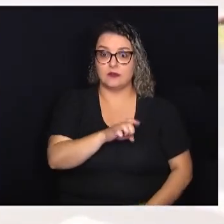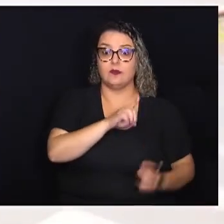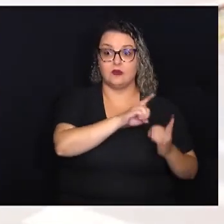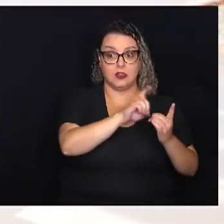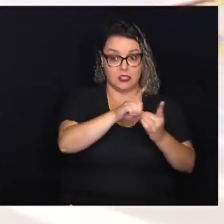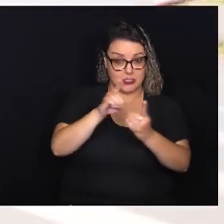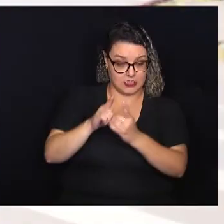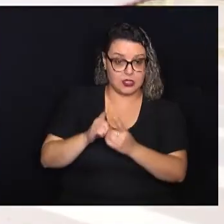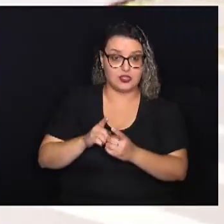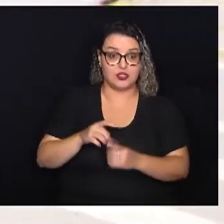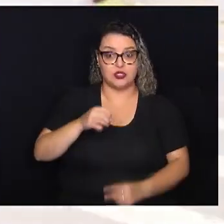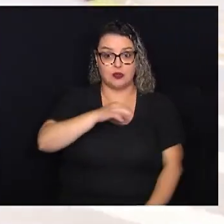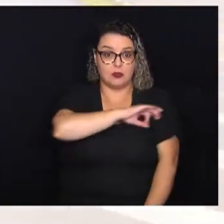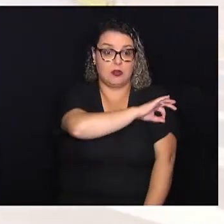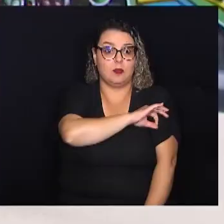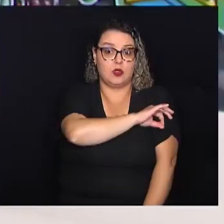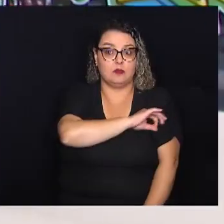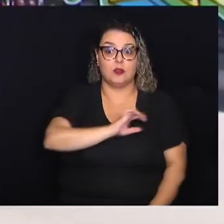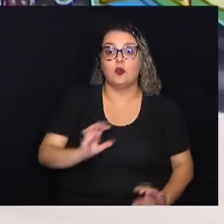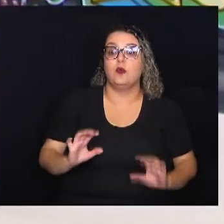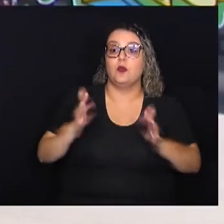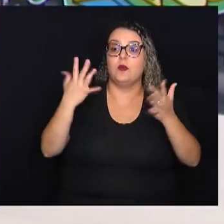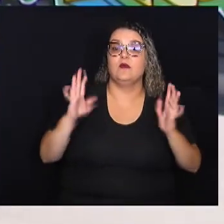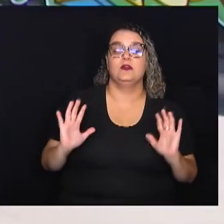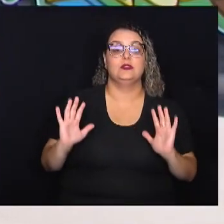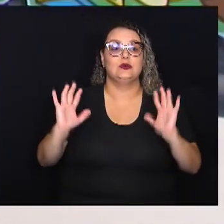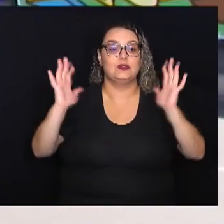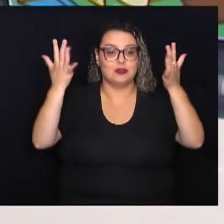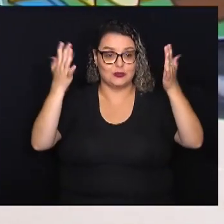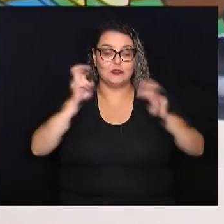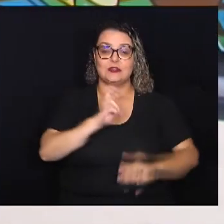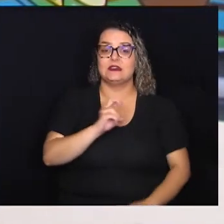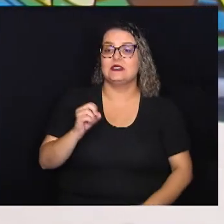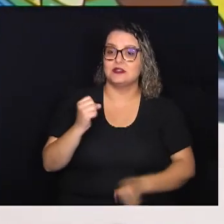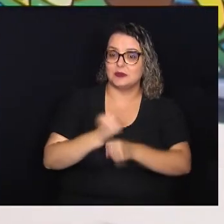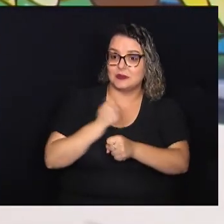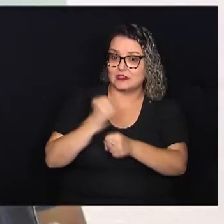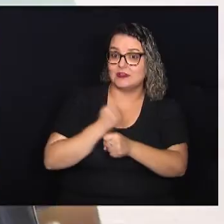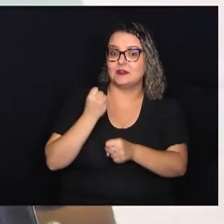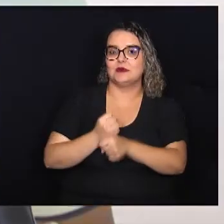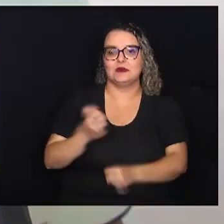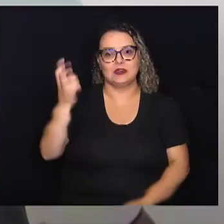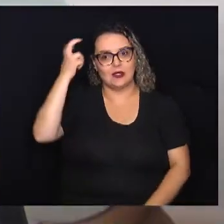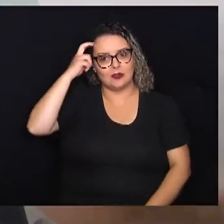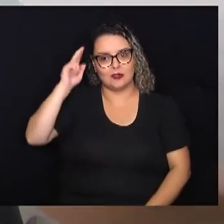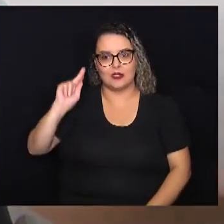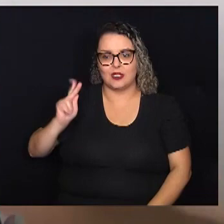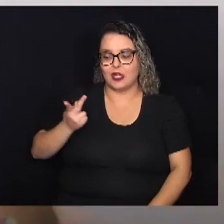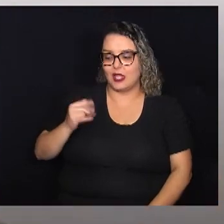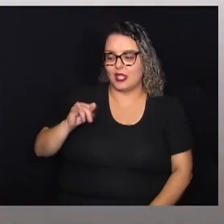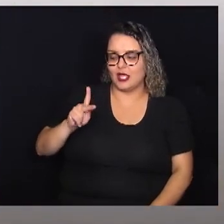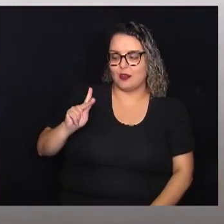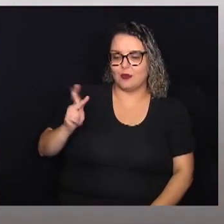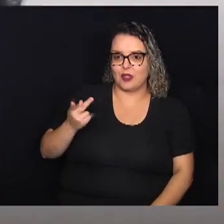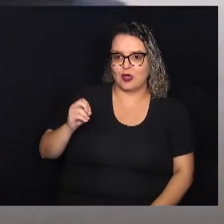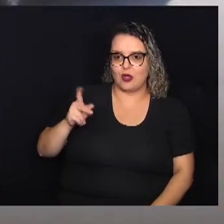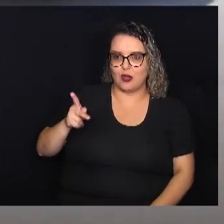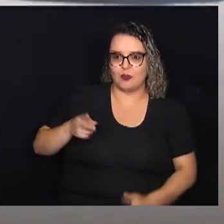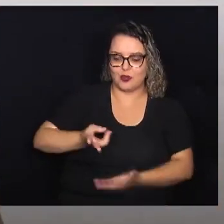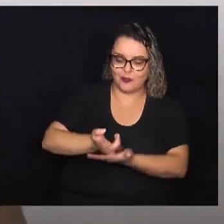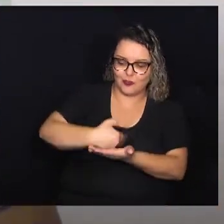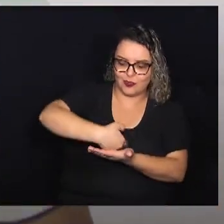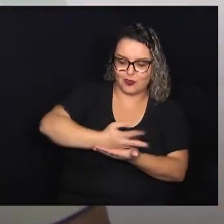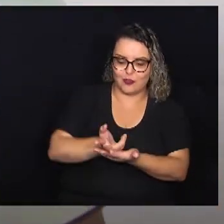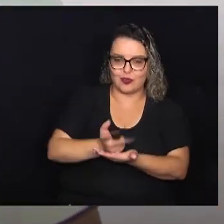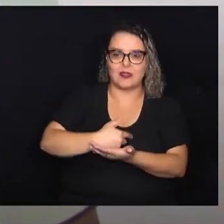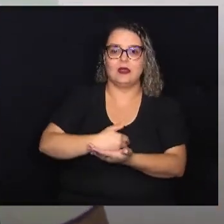parte de um dos eventos das comemorações pelos 50 anos da cultura hip-hop. E através de uma indicação aqui, da